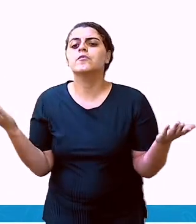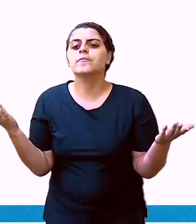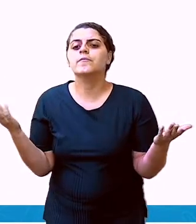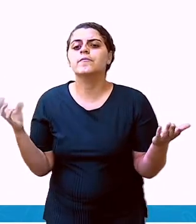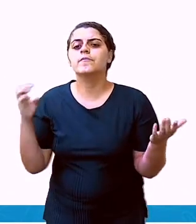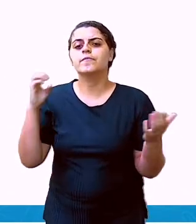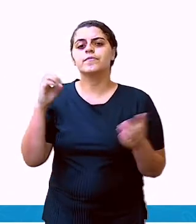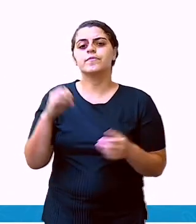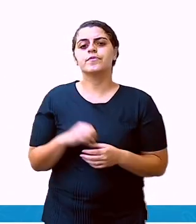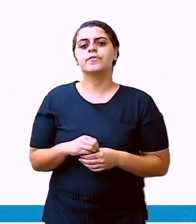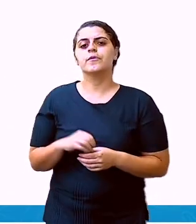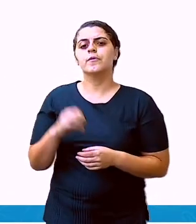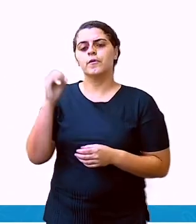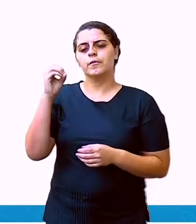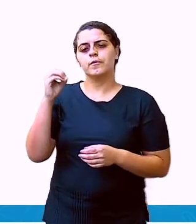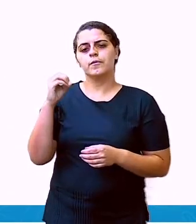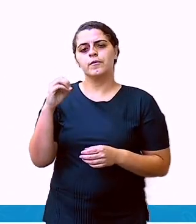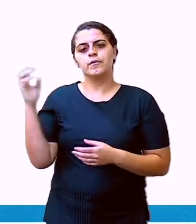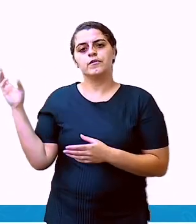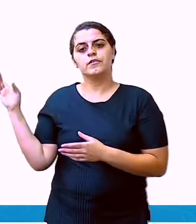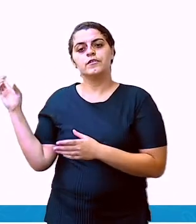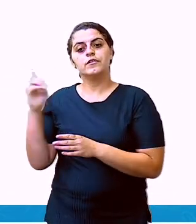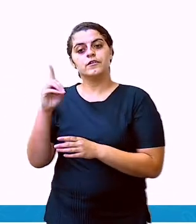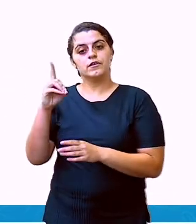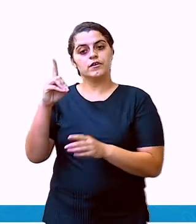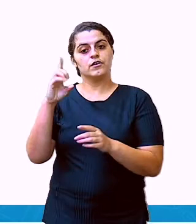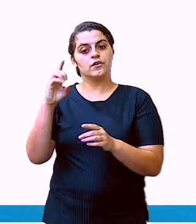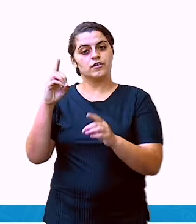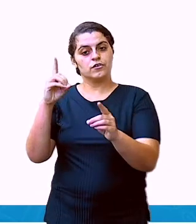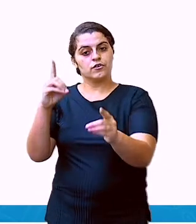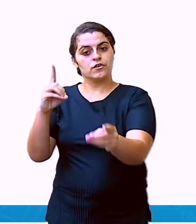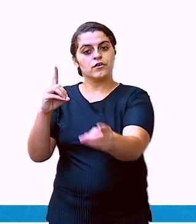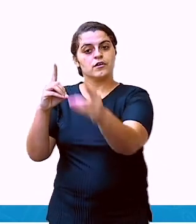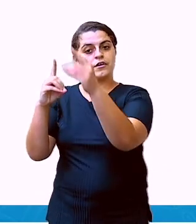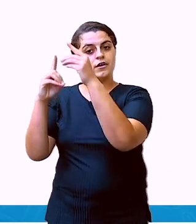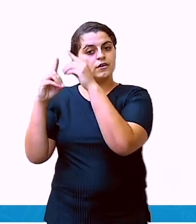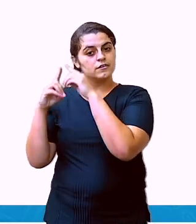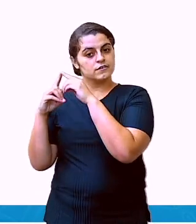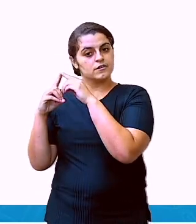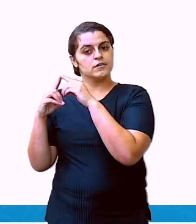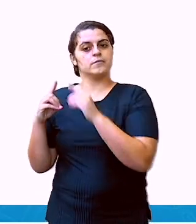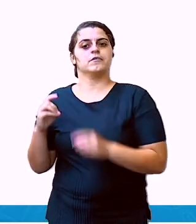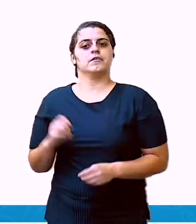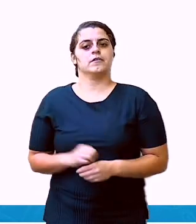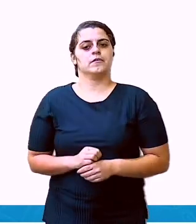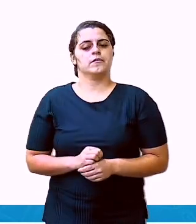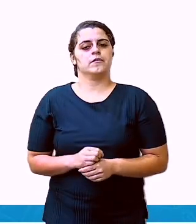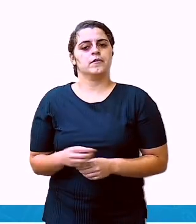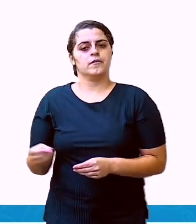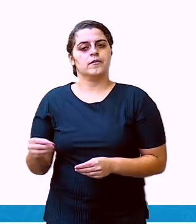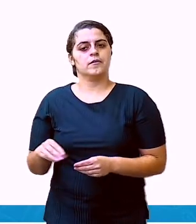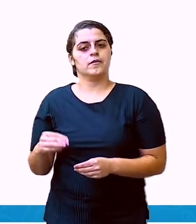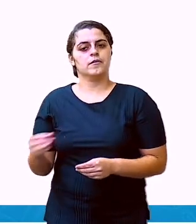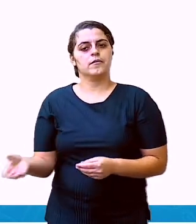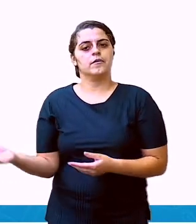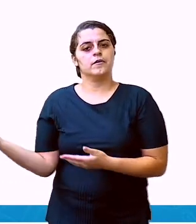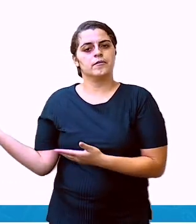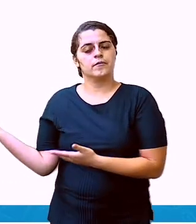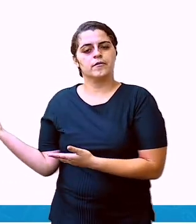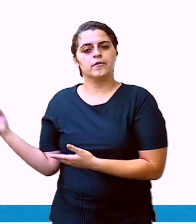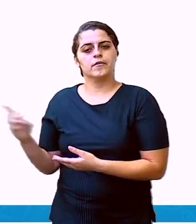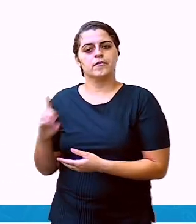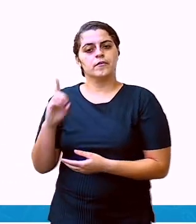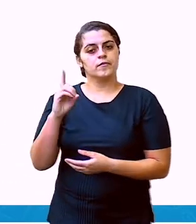Ele é o destinatário. É para quem você vai mandar o bilhete.